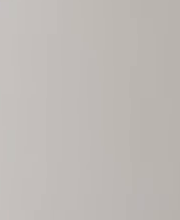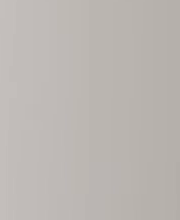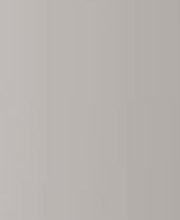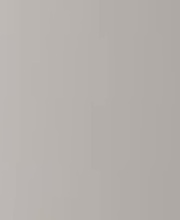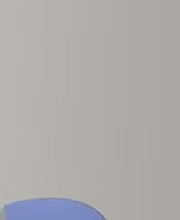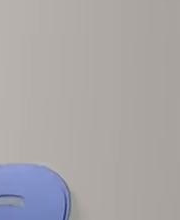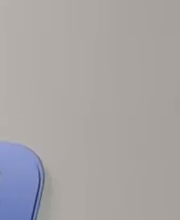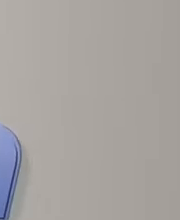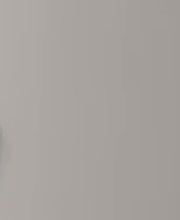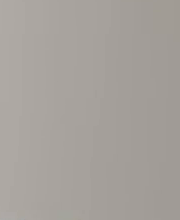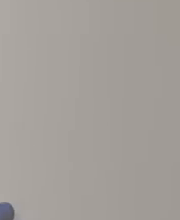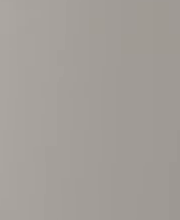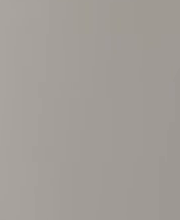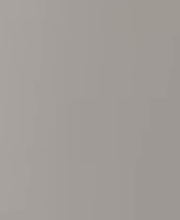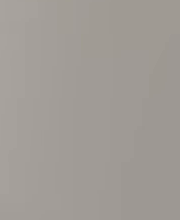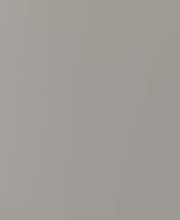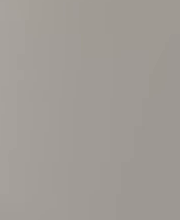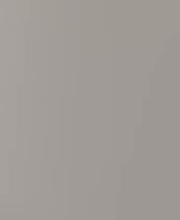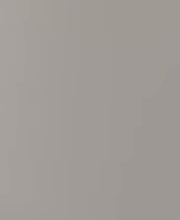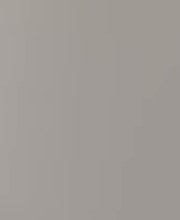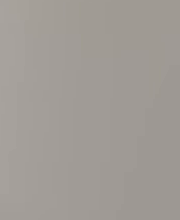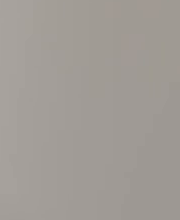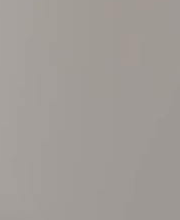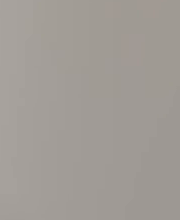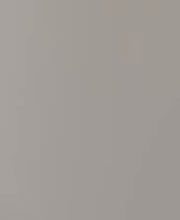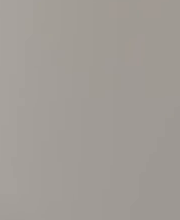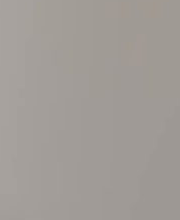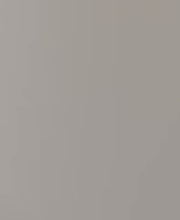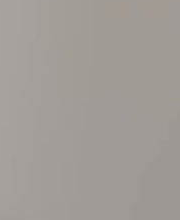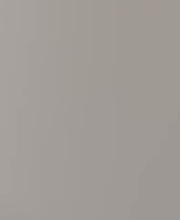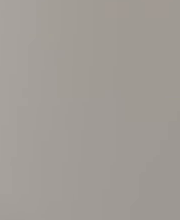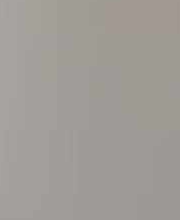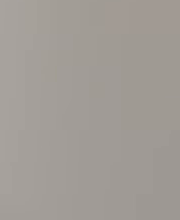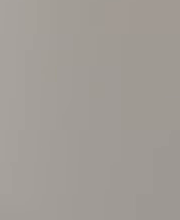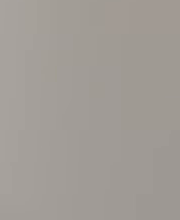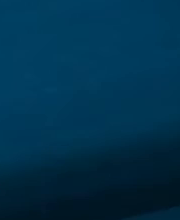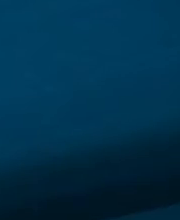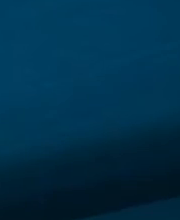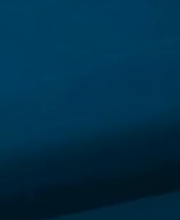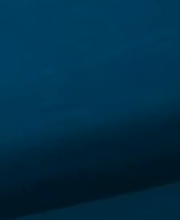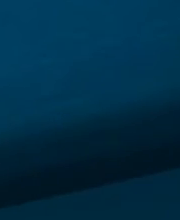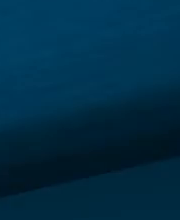TV Fortaleza, a emissora da Casa do Povo.